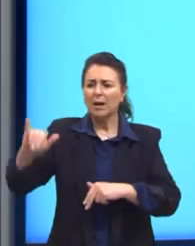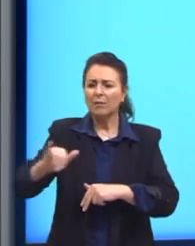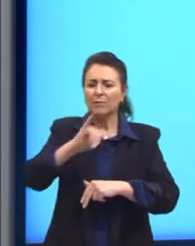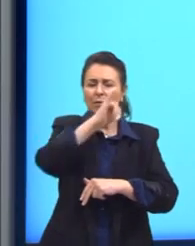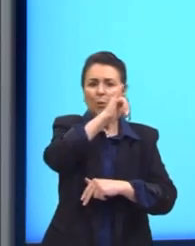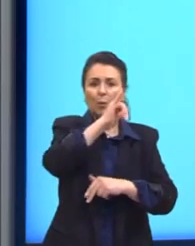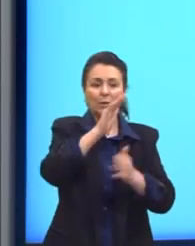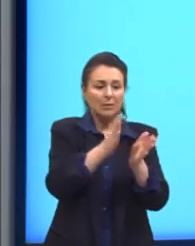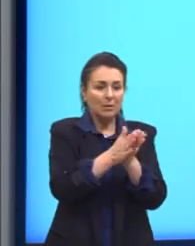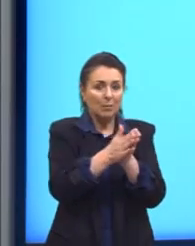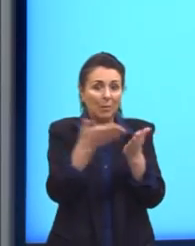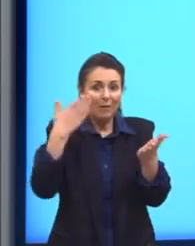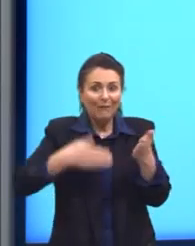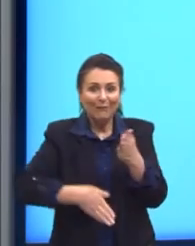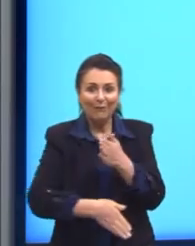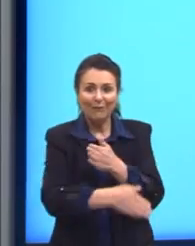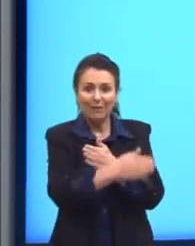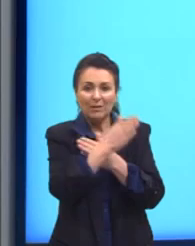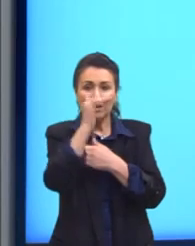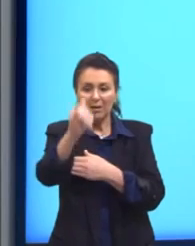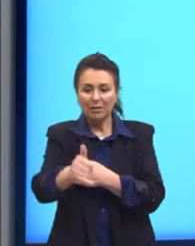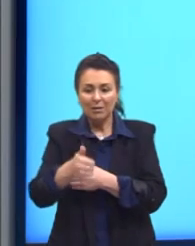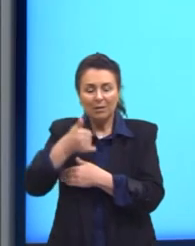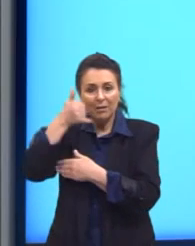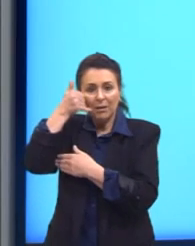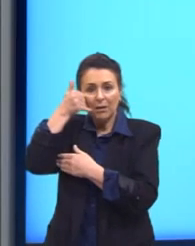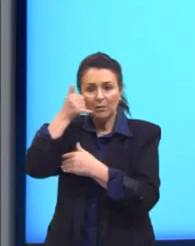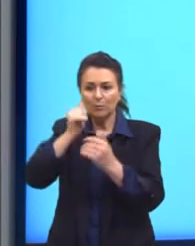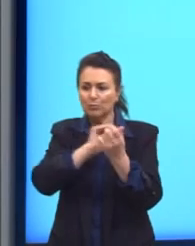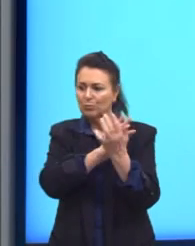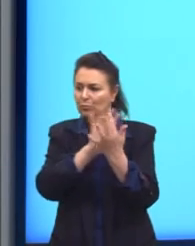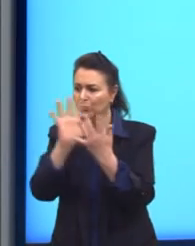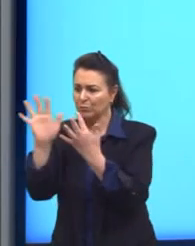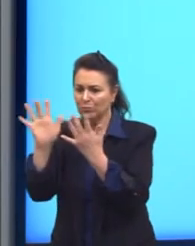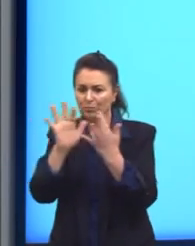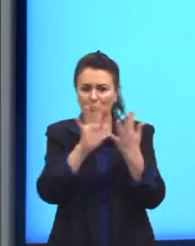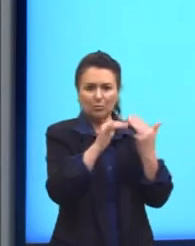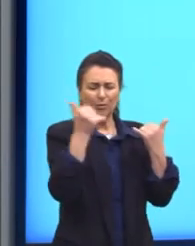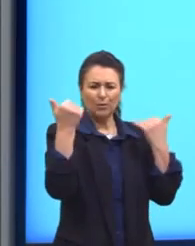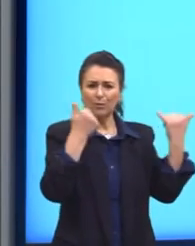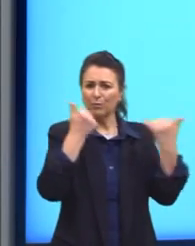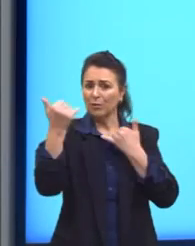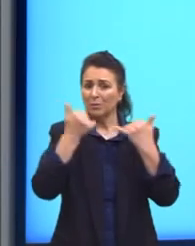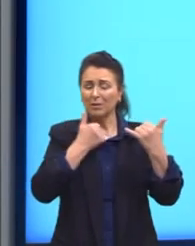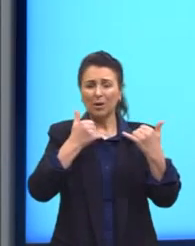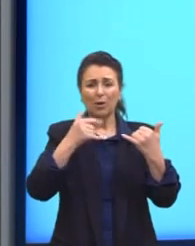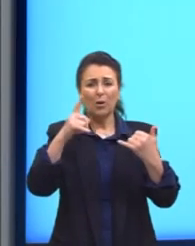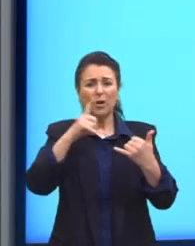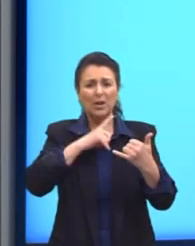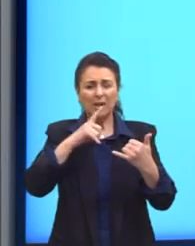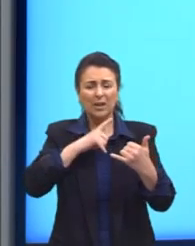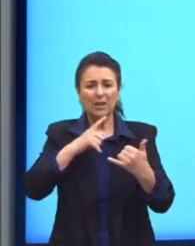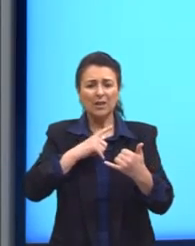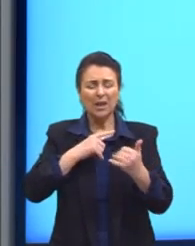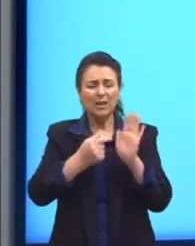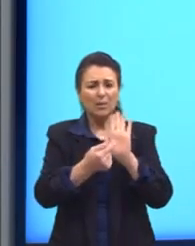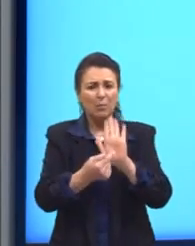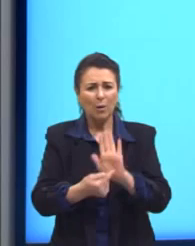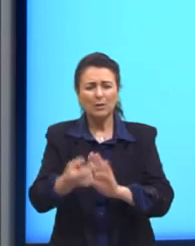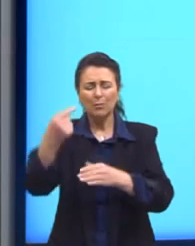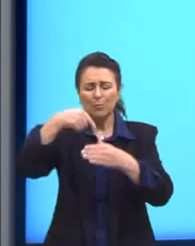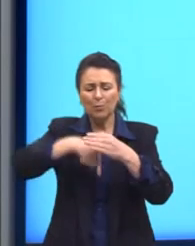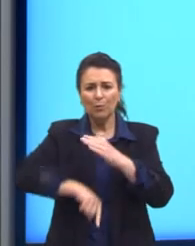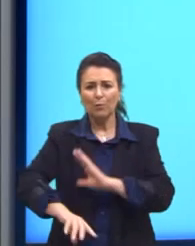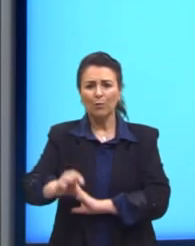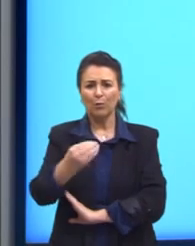telefones celulares, circulam fluxos informacionais que carregam o DNA da vida cotidiana do